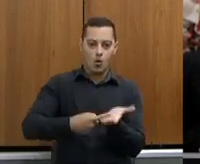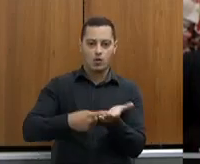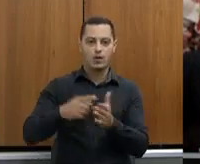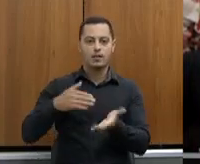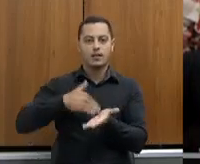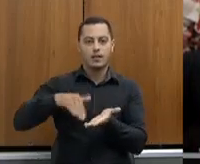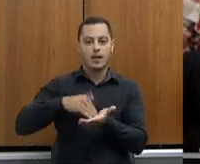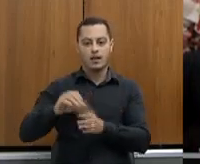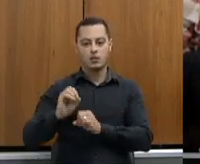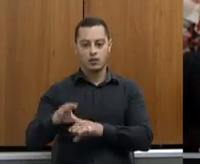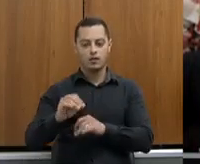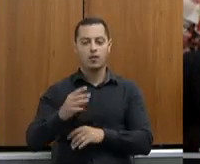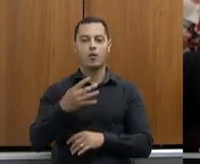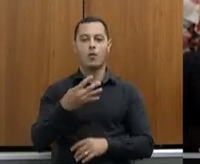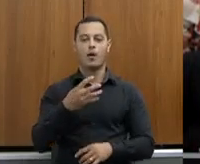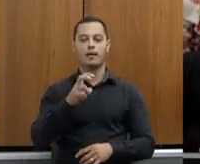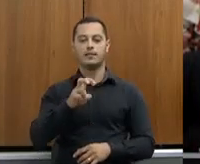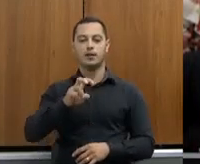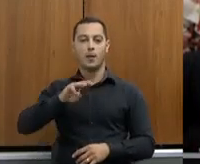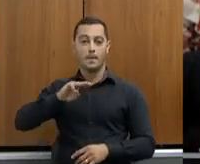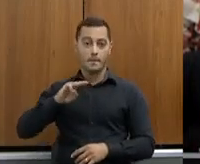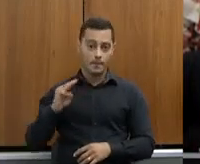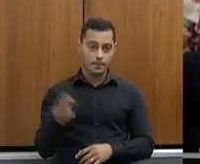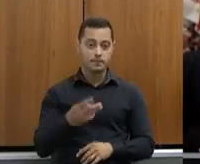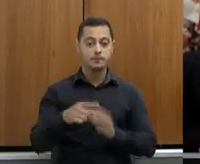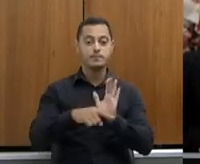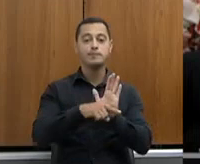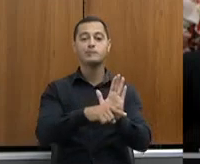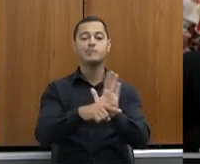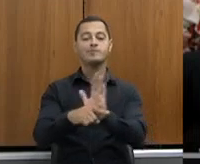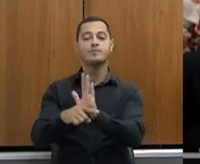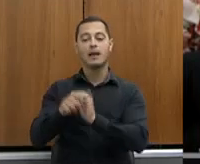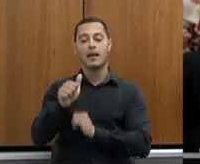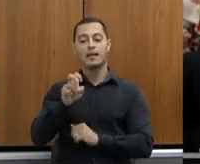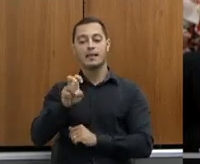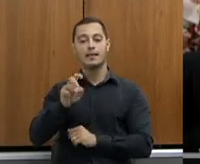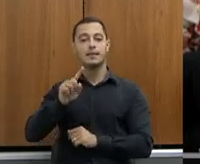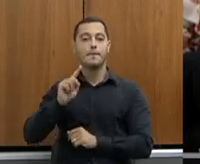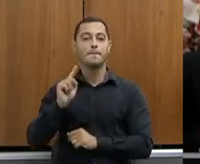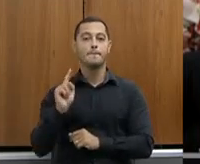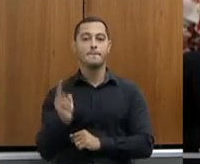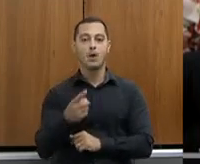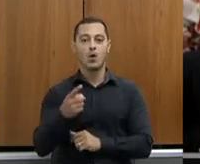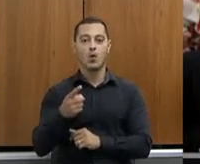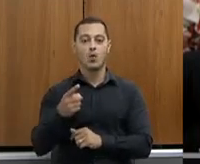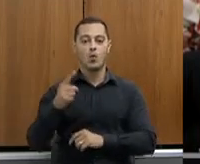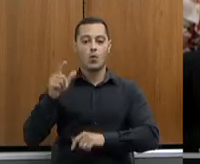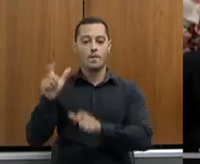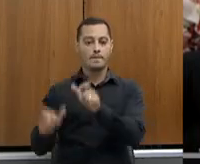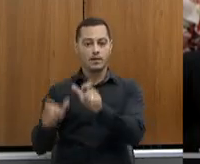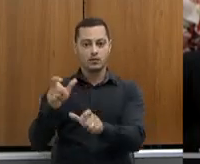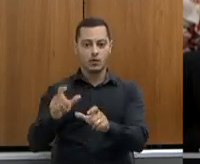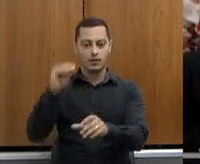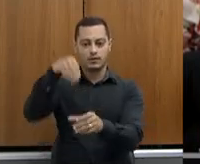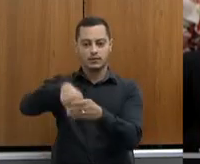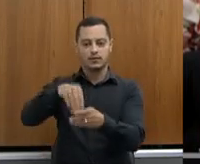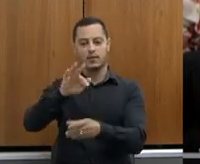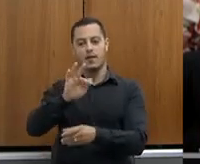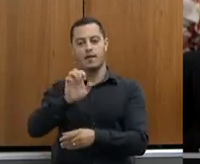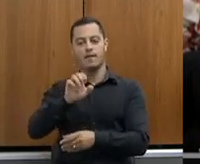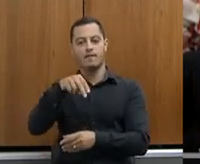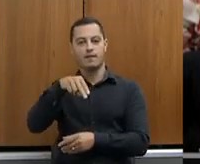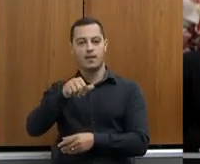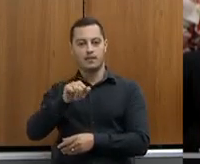45 milhões para atender 15 mil produtores dentro do PNAE. Isso é um círculo virtuoso, eu já falei no início da minha